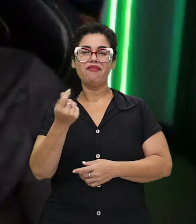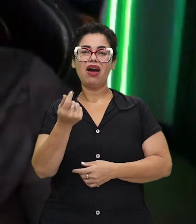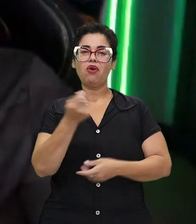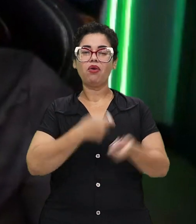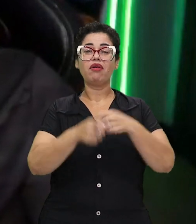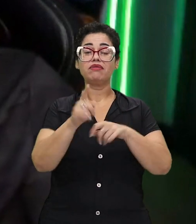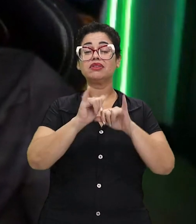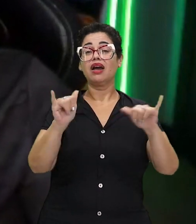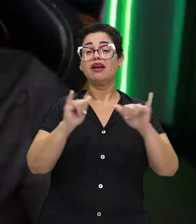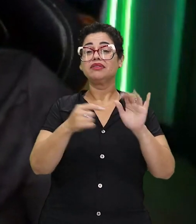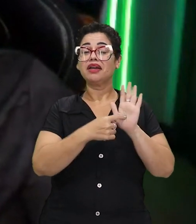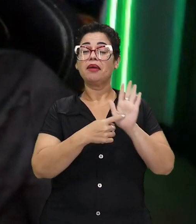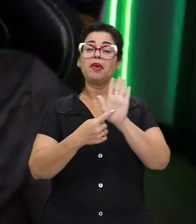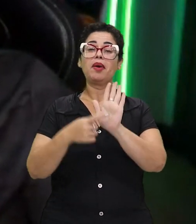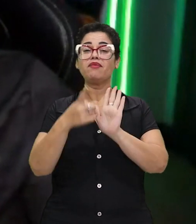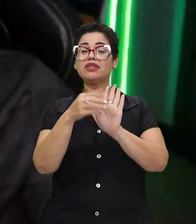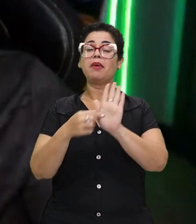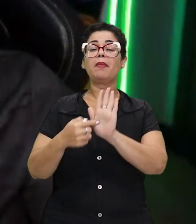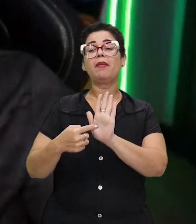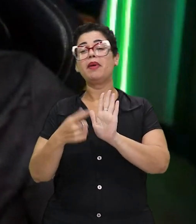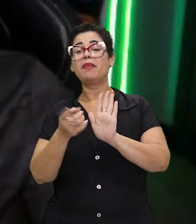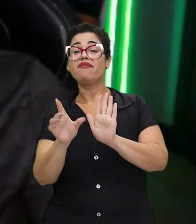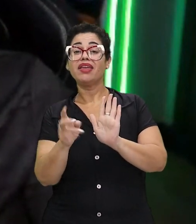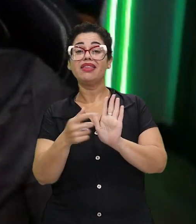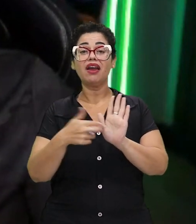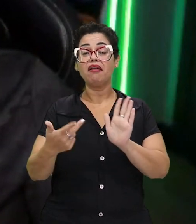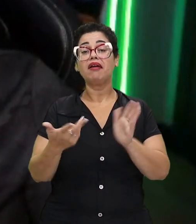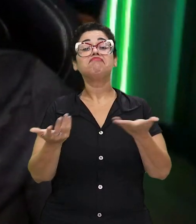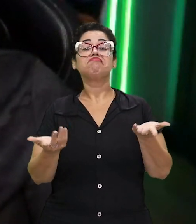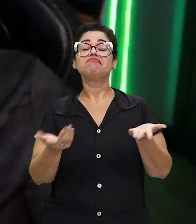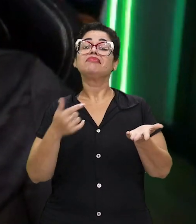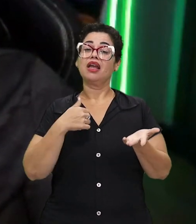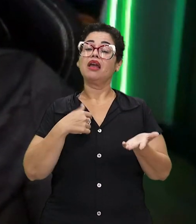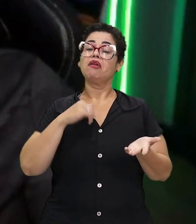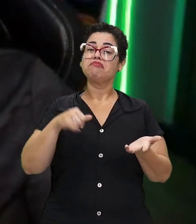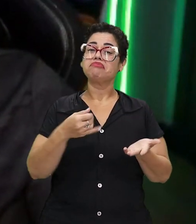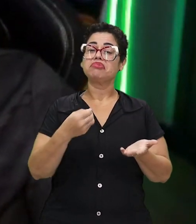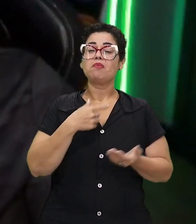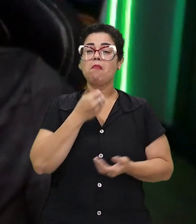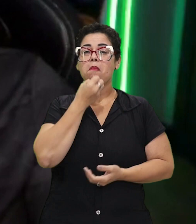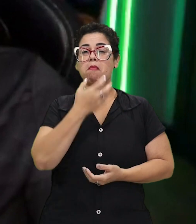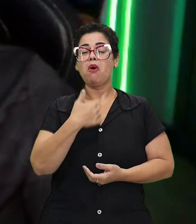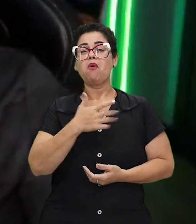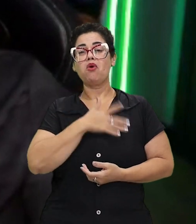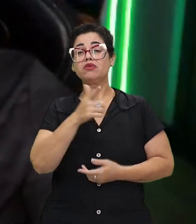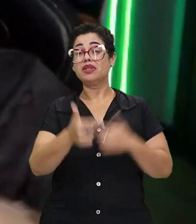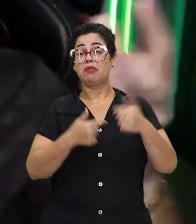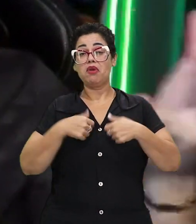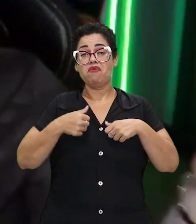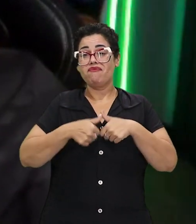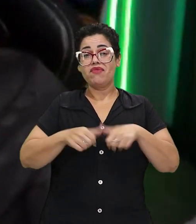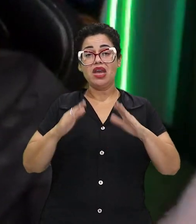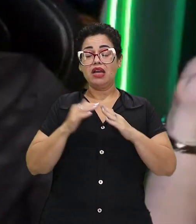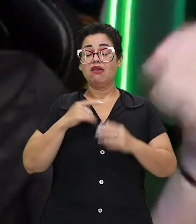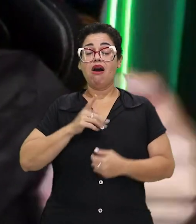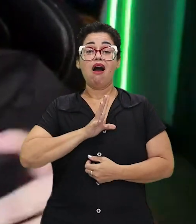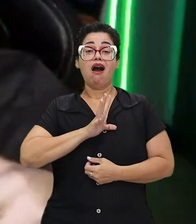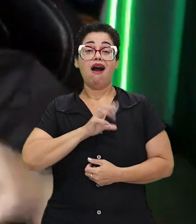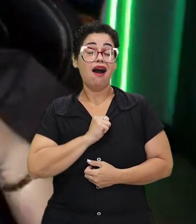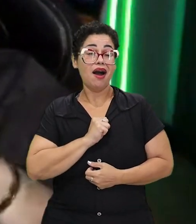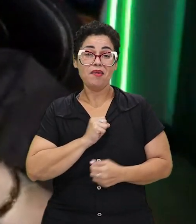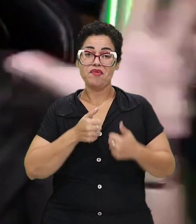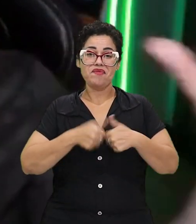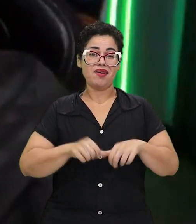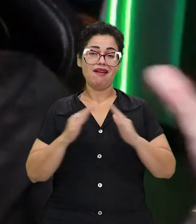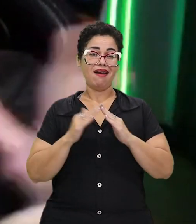para você poder fazer a divulgação de algum produto. E é um meio que para mim é muito bom. Você trabalha de casa,